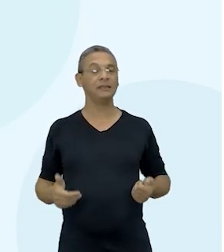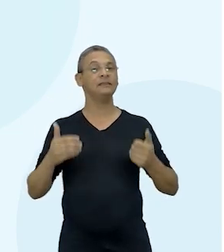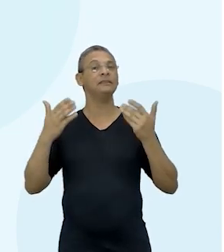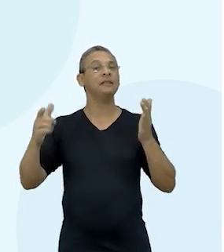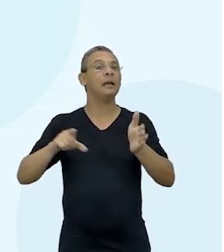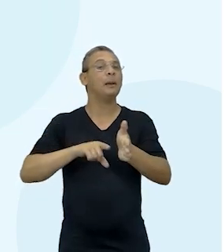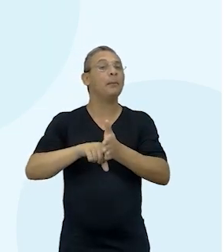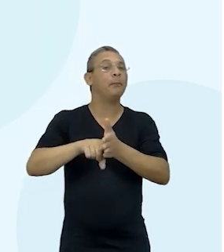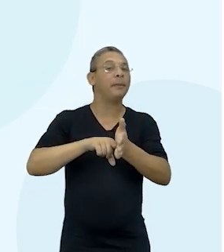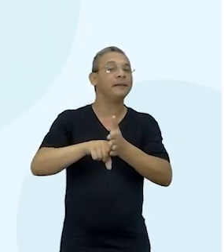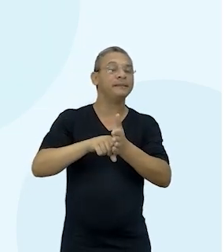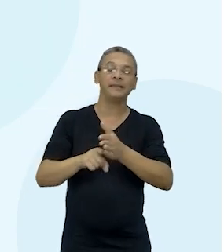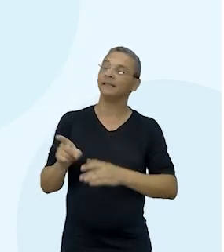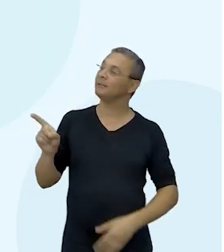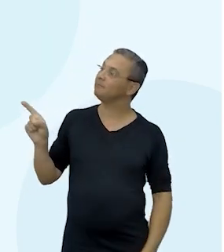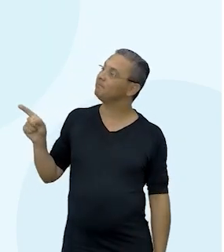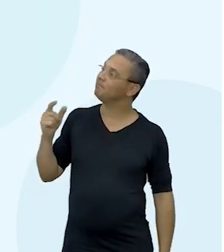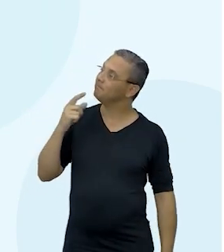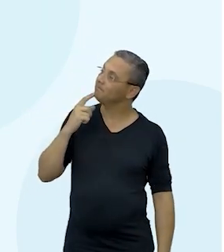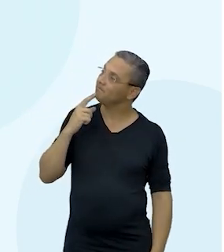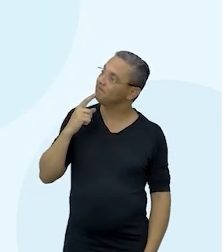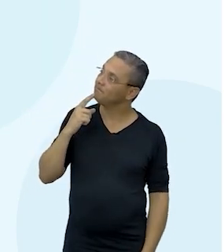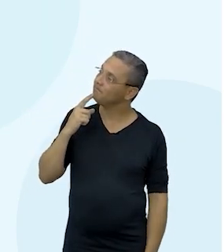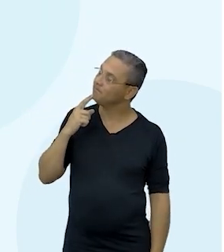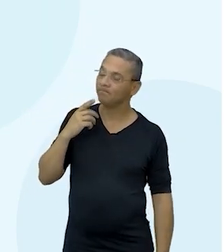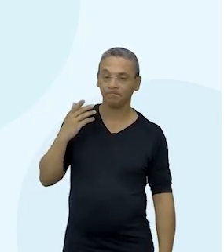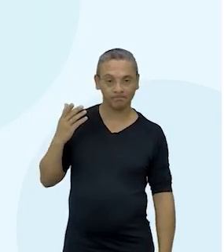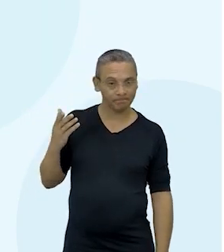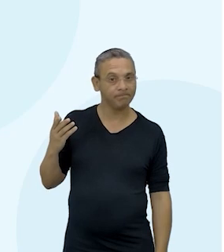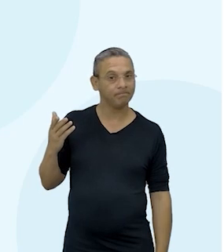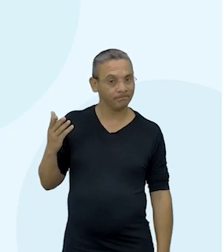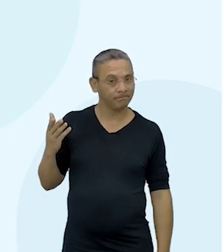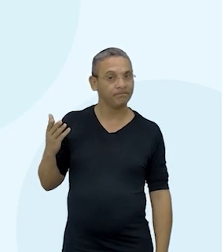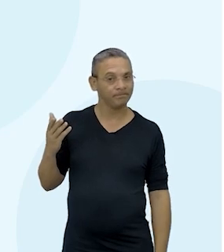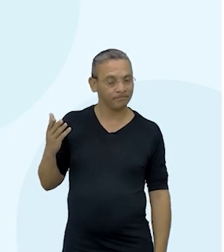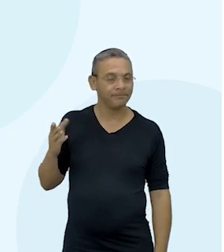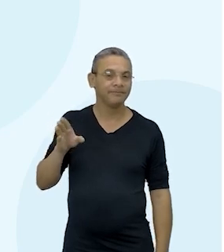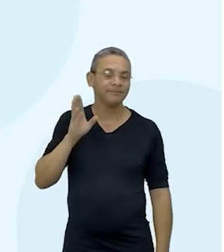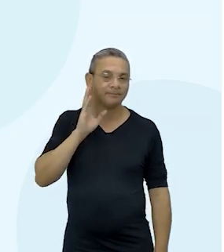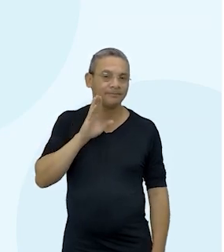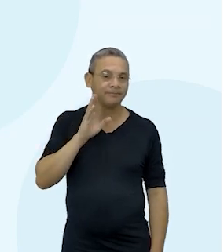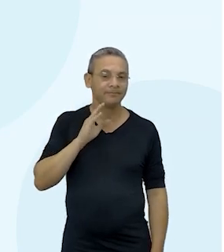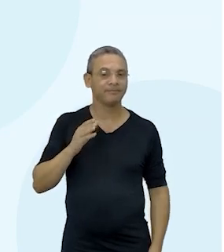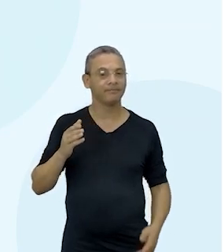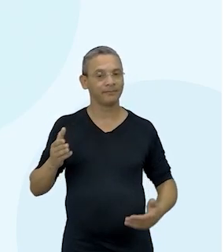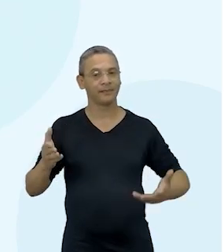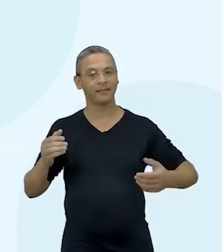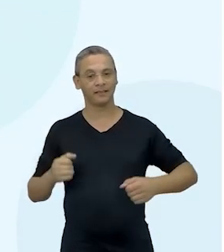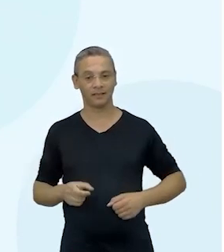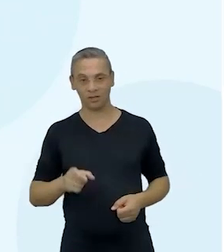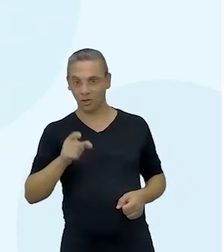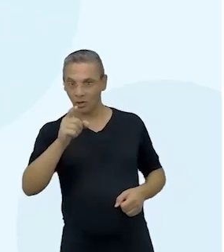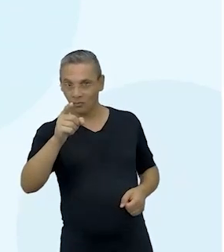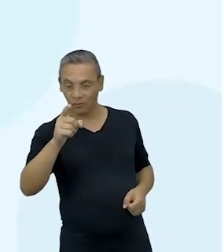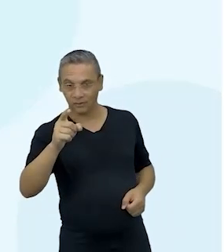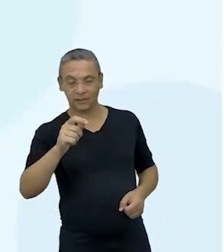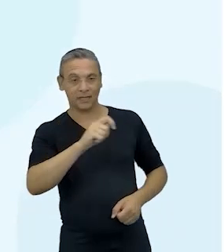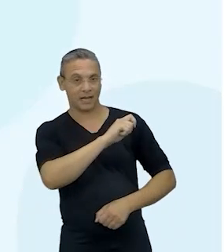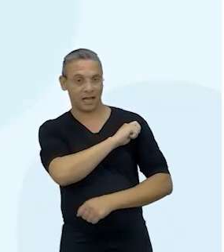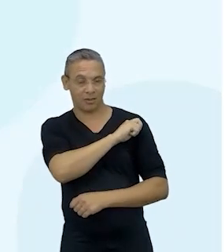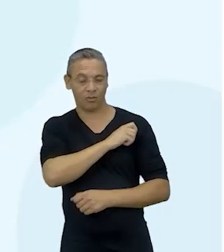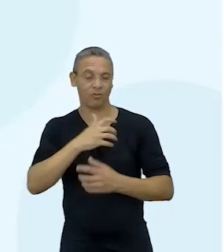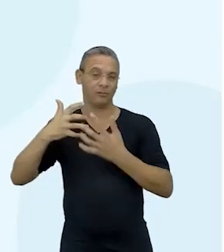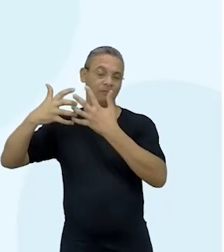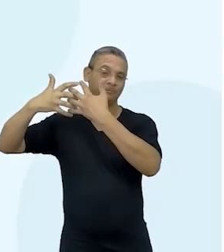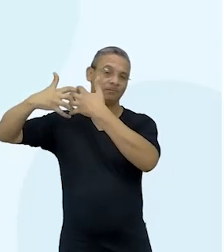pesquisarmos um pouco mais sobre essas outras construções? Muito bom. E aí, para vocês aí, faça uma